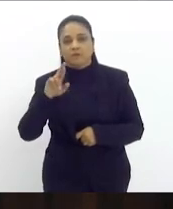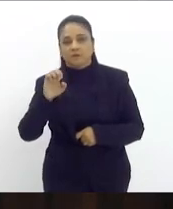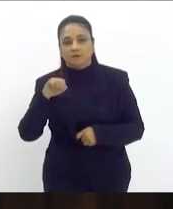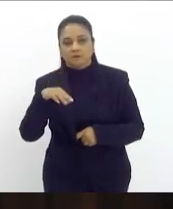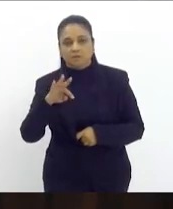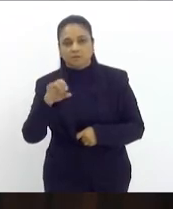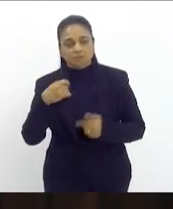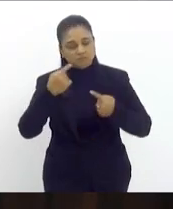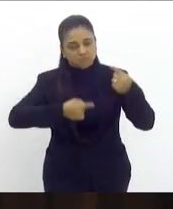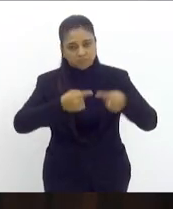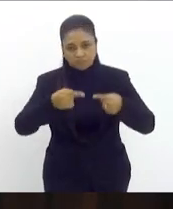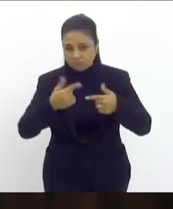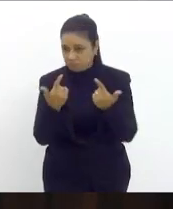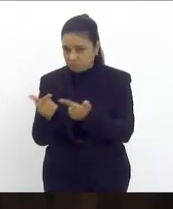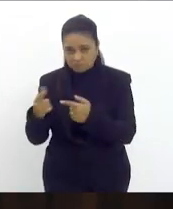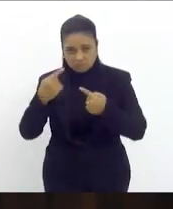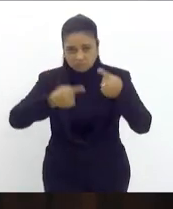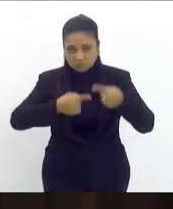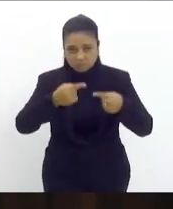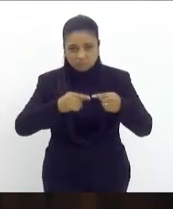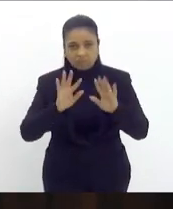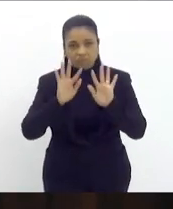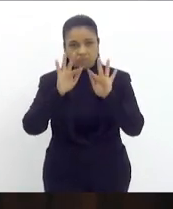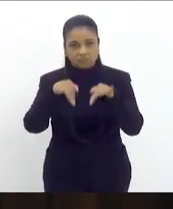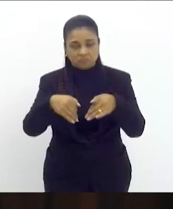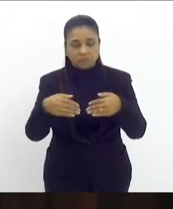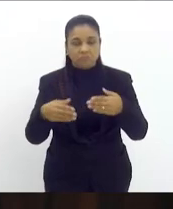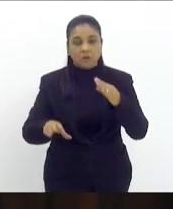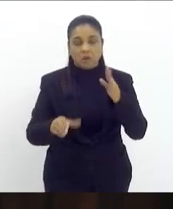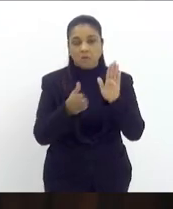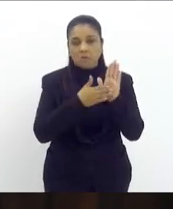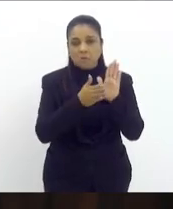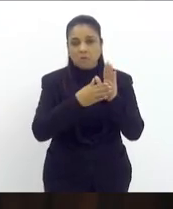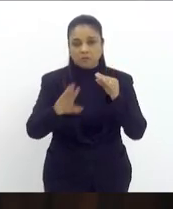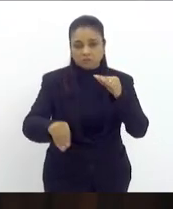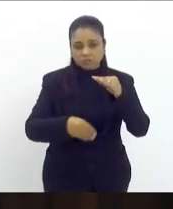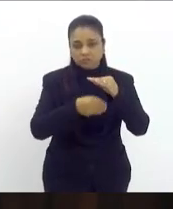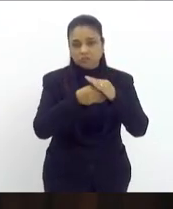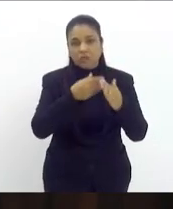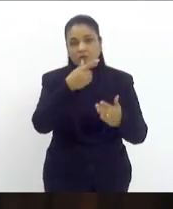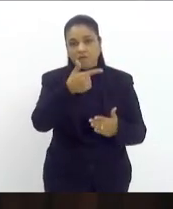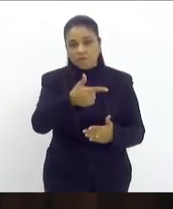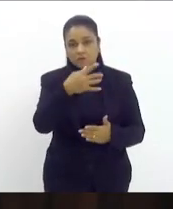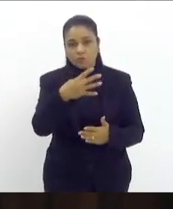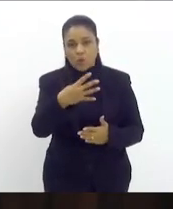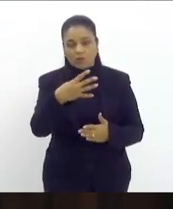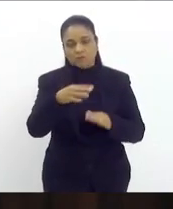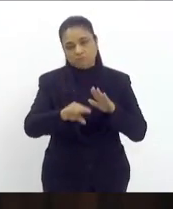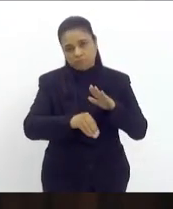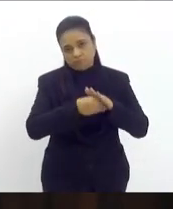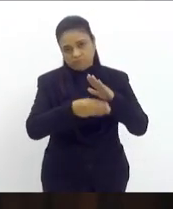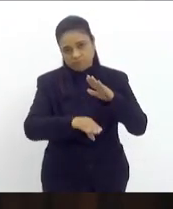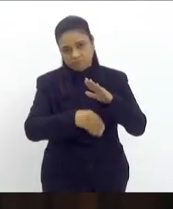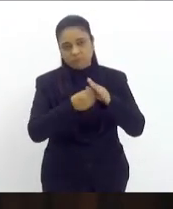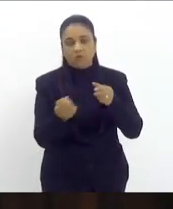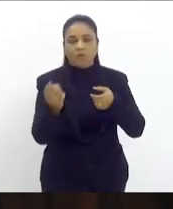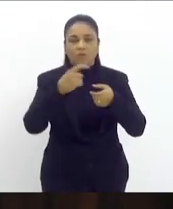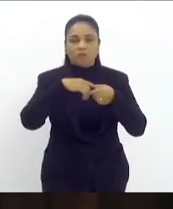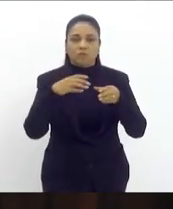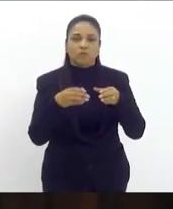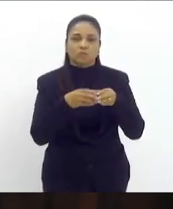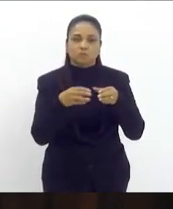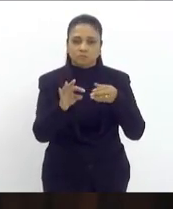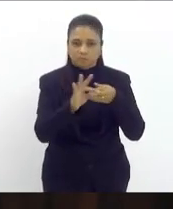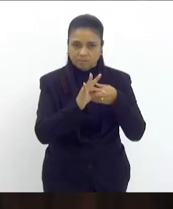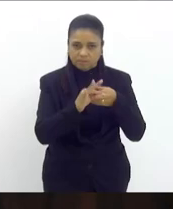discutir, encerrada a discussão, a presente proposta recebeu 24 emendas e retorna às comissões